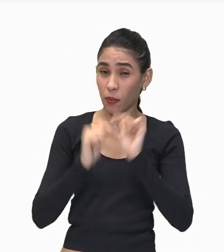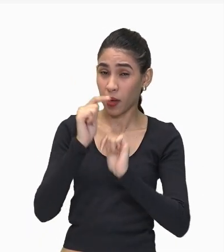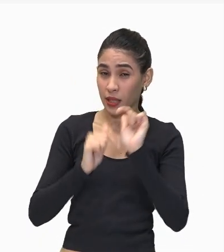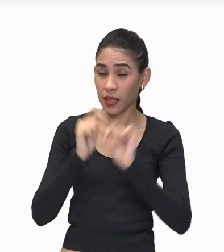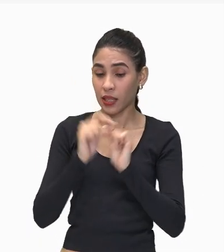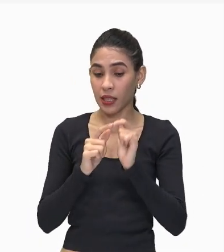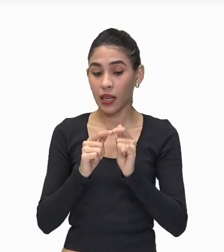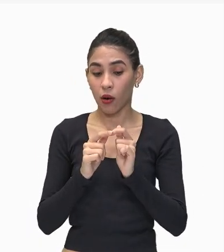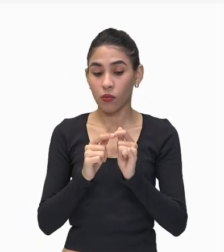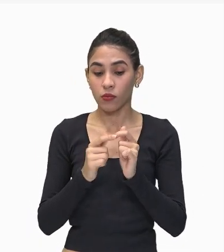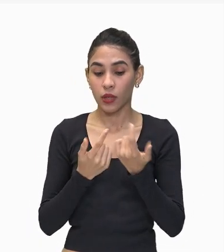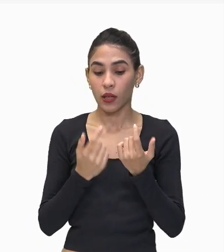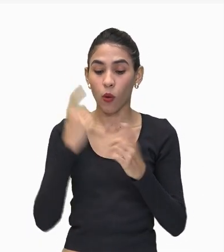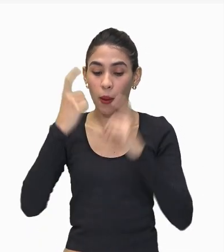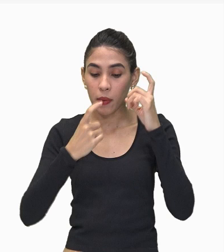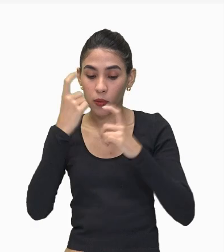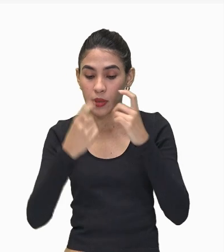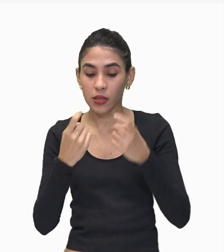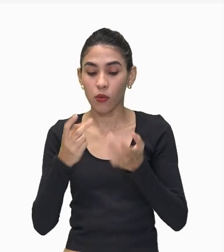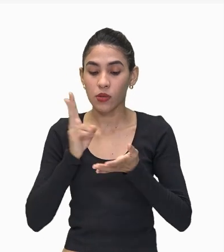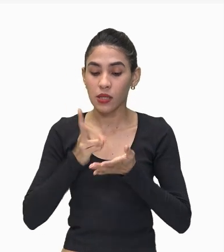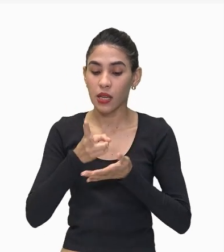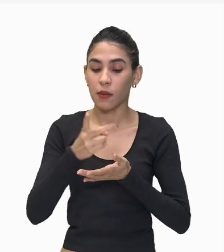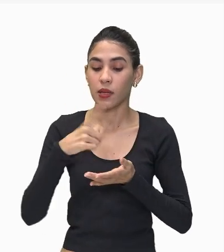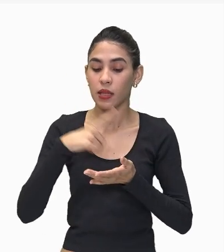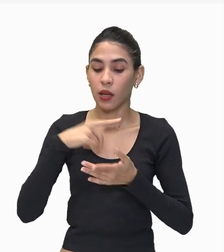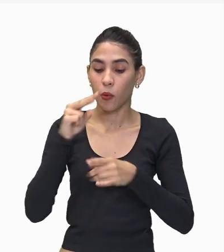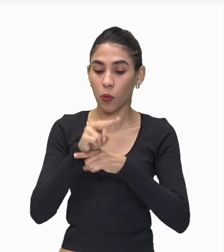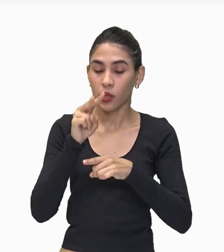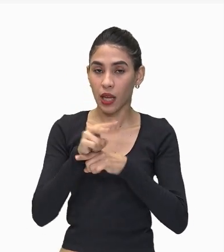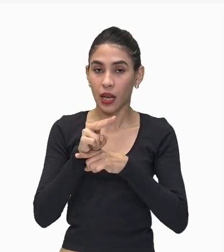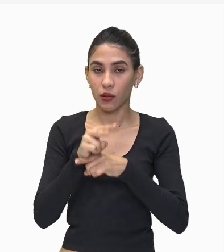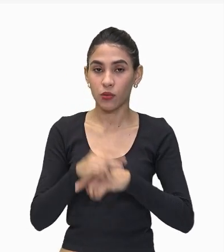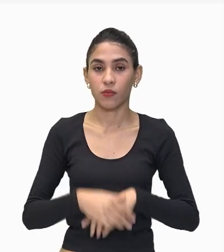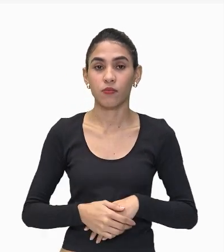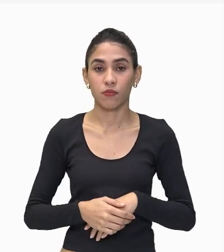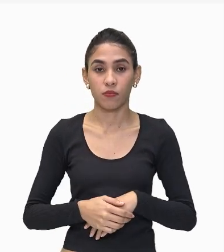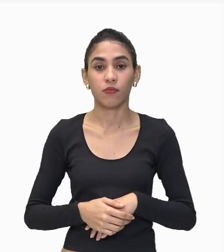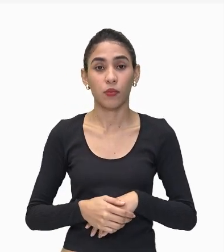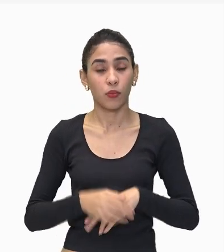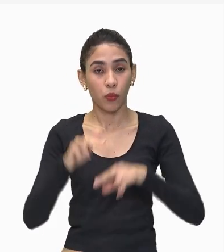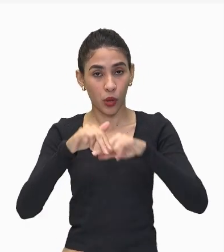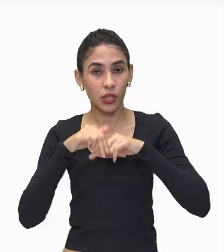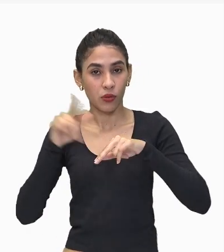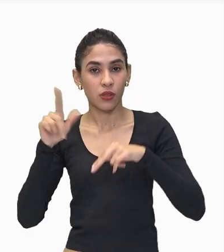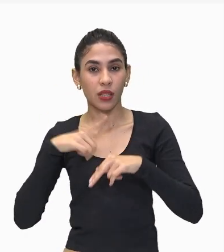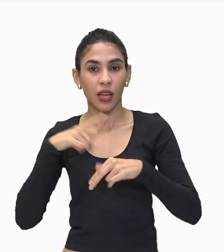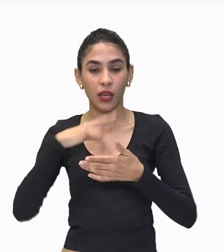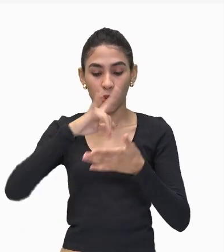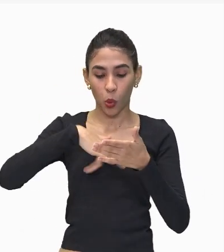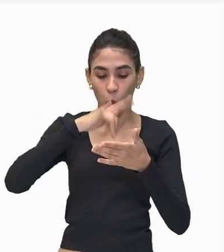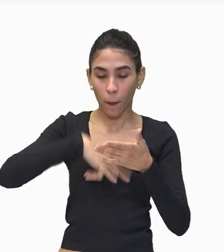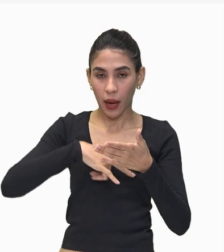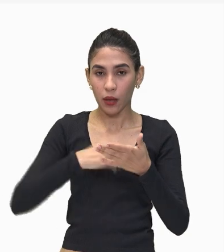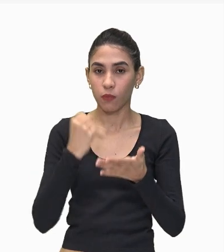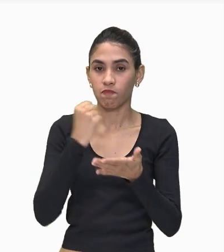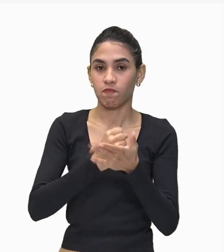cuidado ambiental Então existe ali Um selo de identificação Nesses produtos Que é importante A gente conhecer